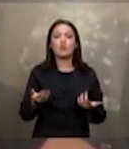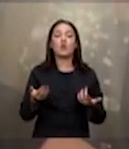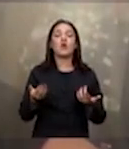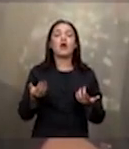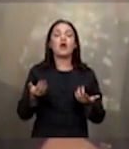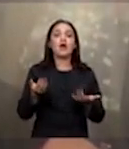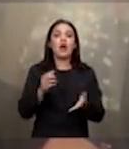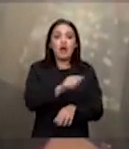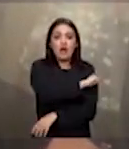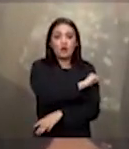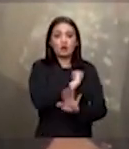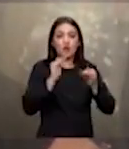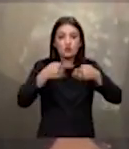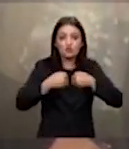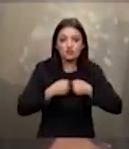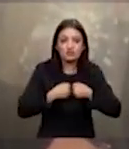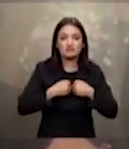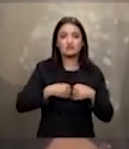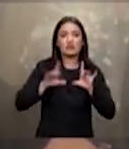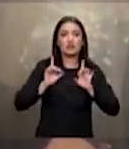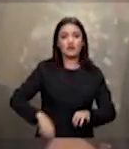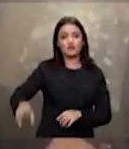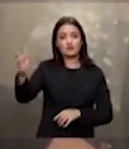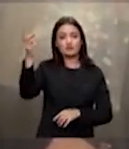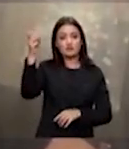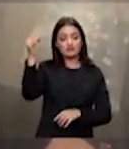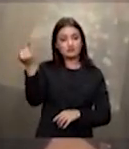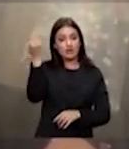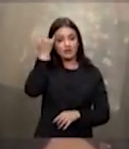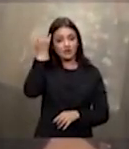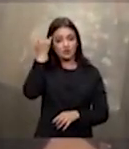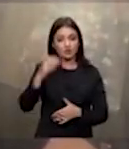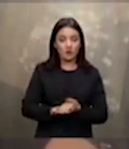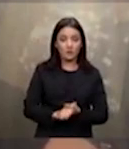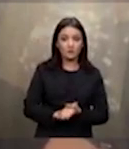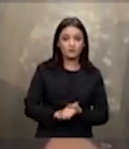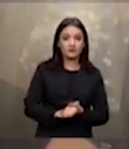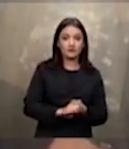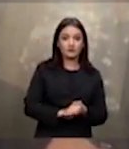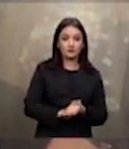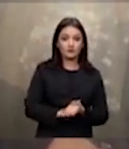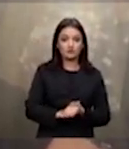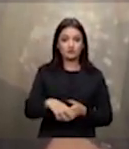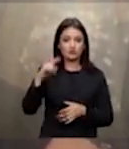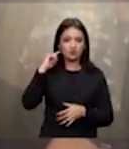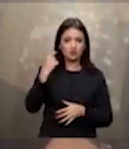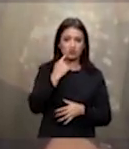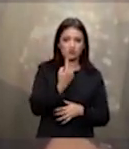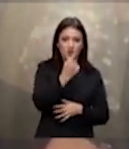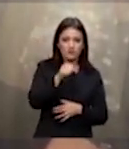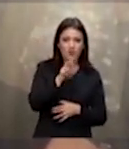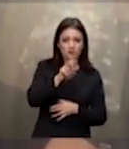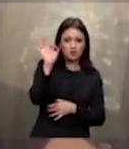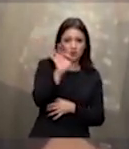e o autismo alunos surdos por exemplo eles representam apenas 1,5% de todas as matrículas público-alvo da